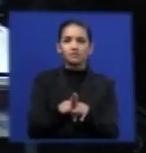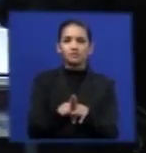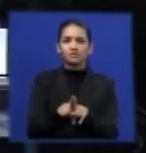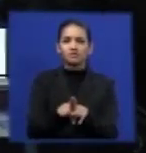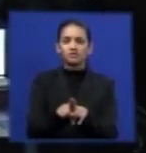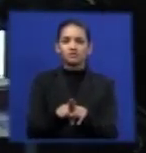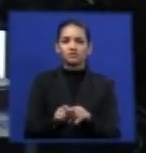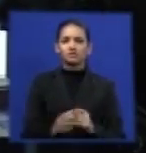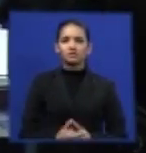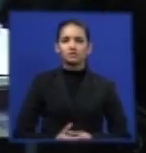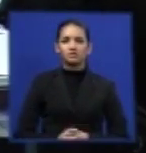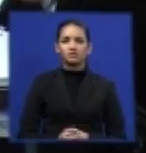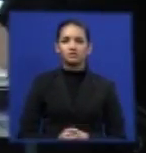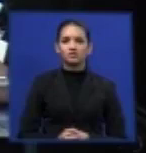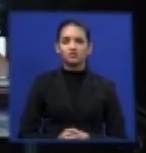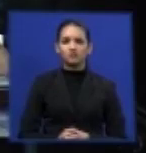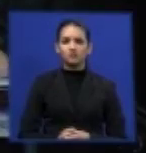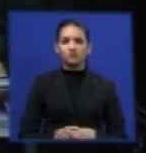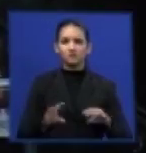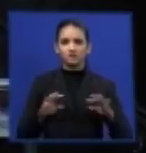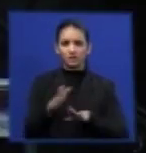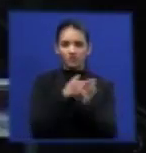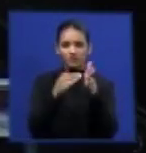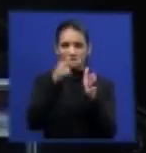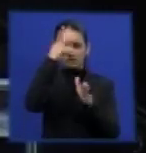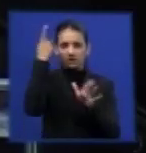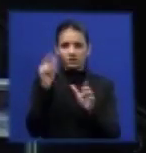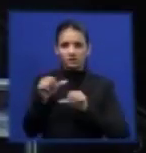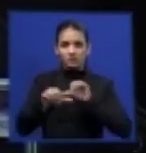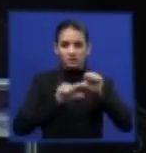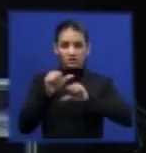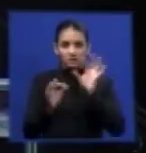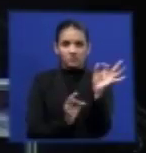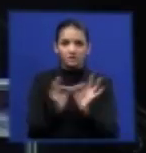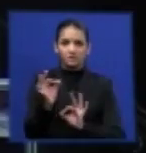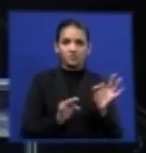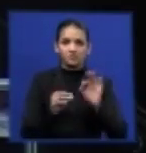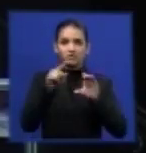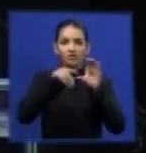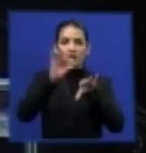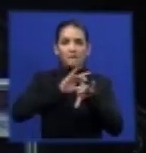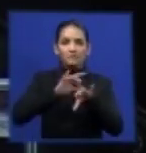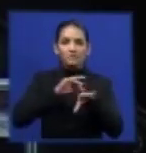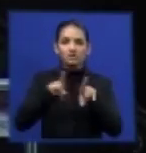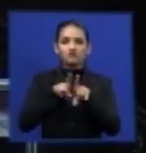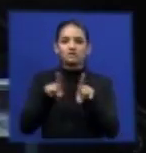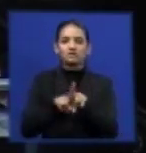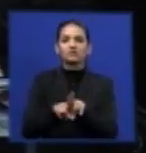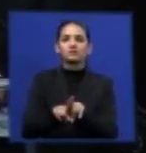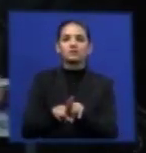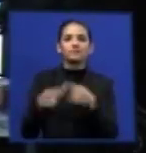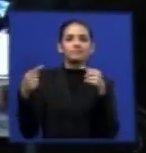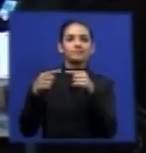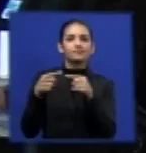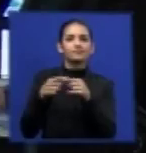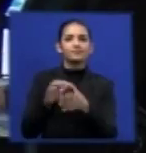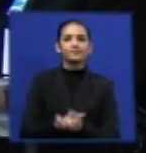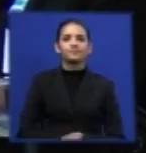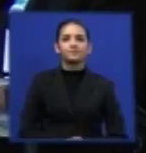todos os reformadores de pneus aderiram, se pudesse falar assim, em se tratando de tratado.